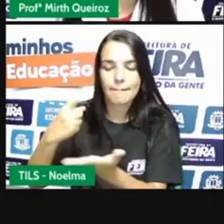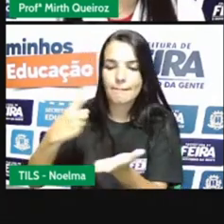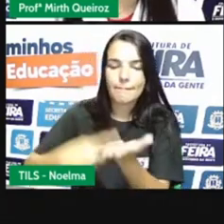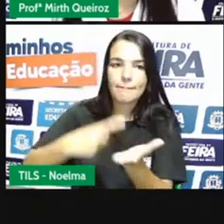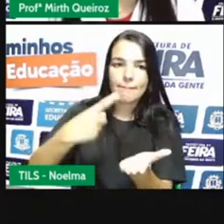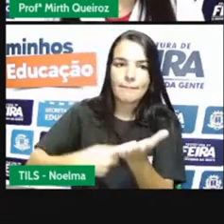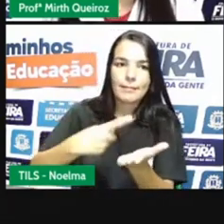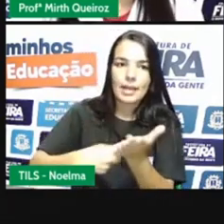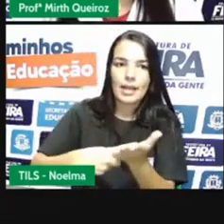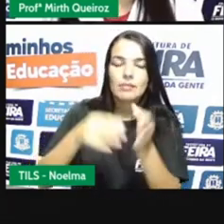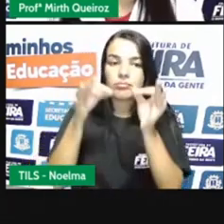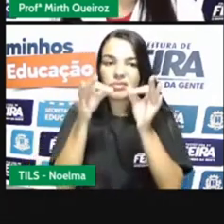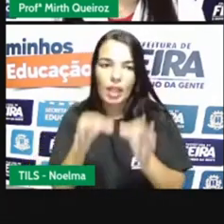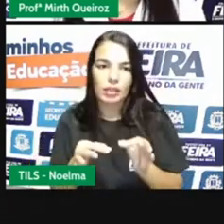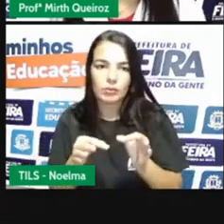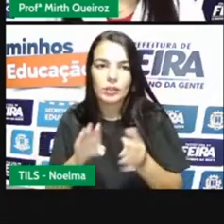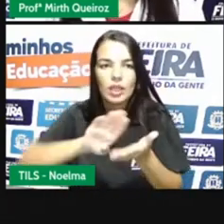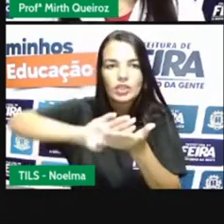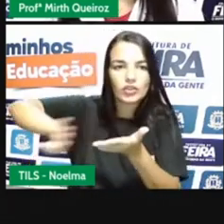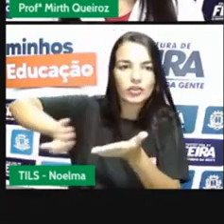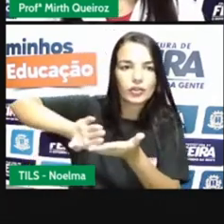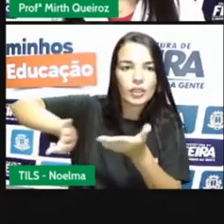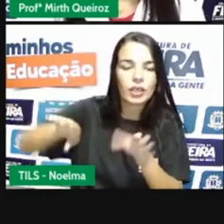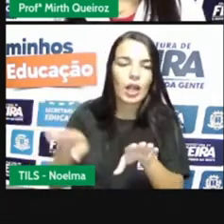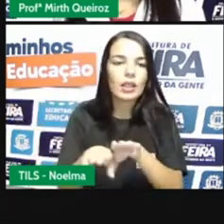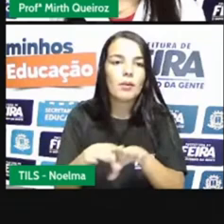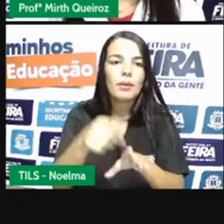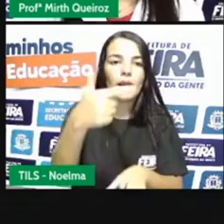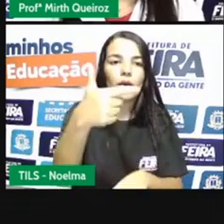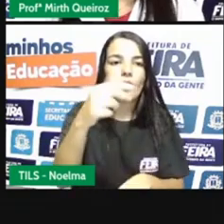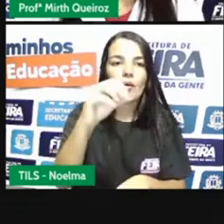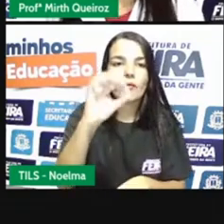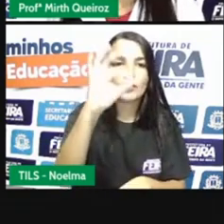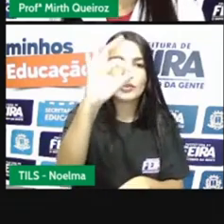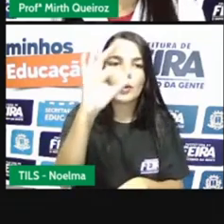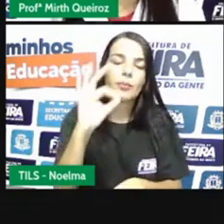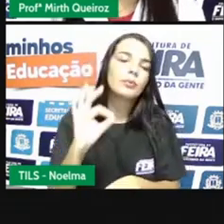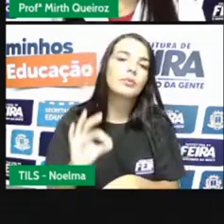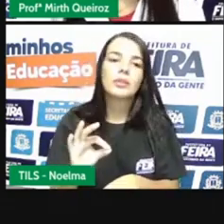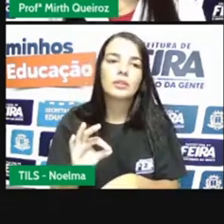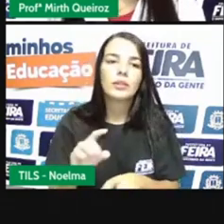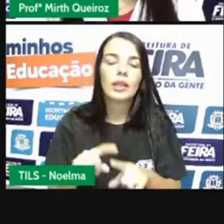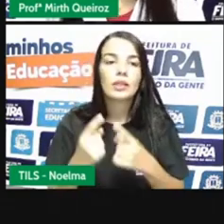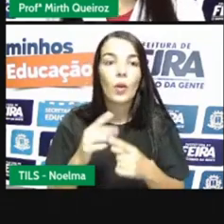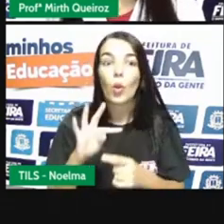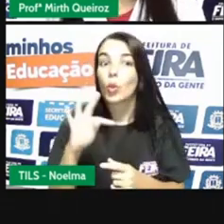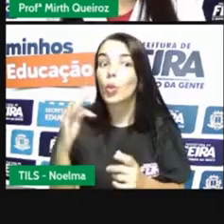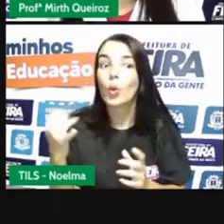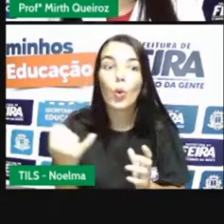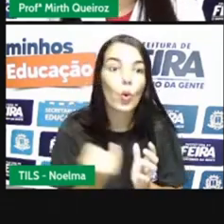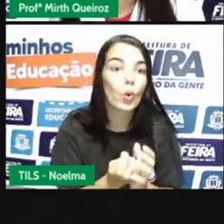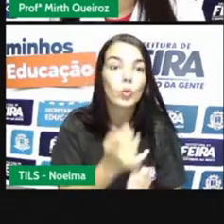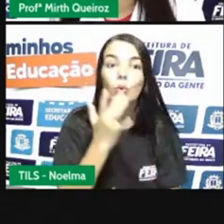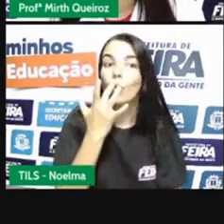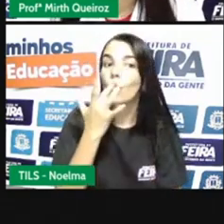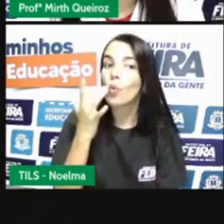20% sobre o total ali que eles encontraram de ouro. Então, todo o ouro que eles